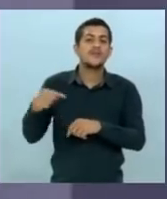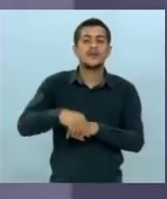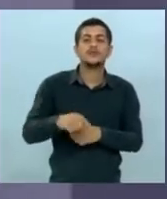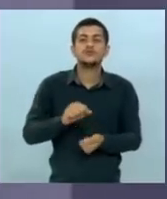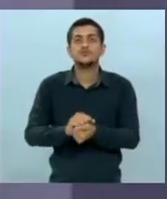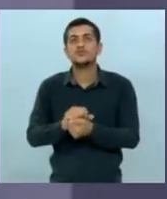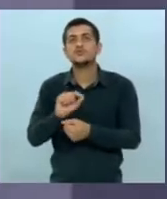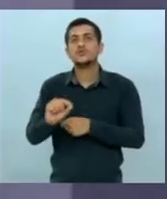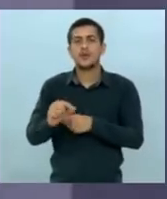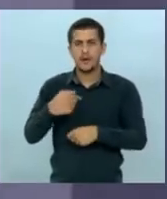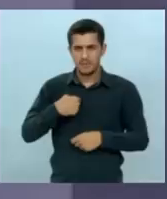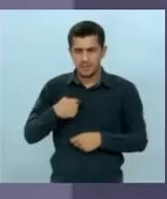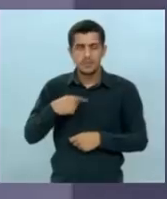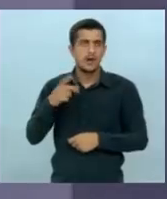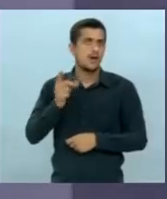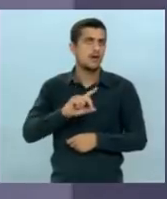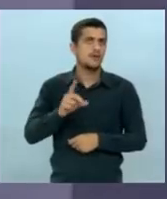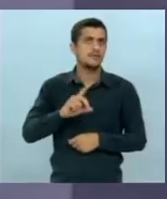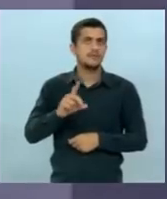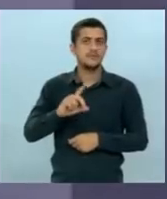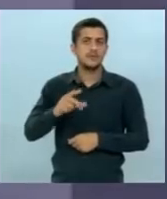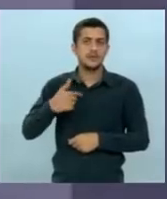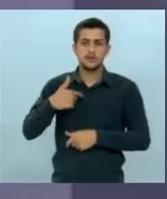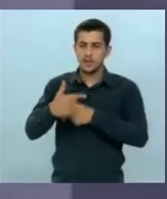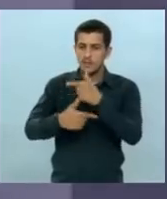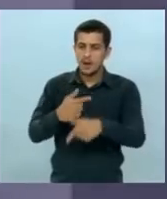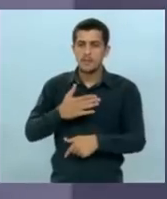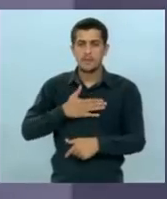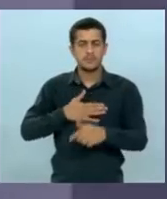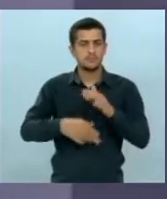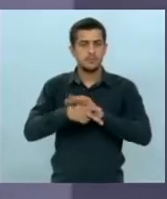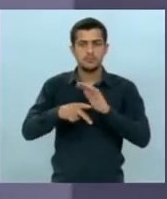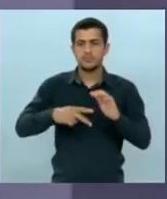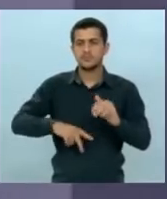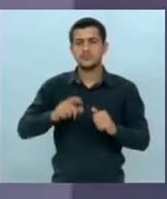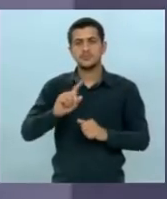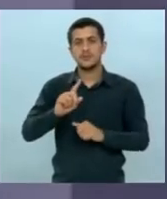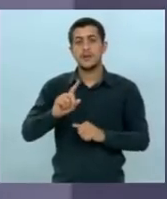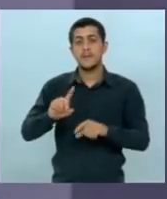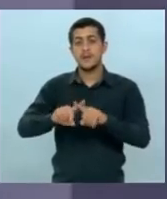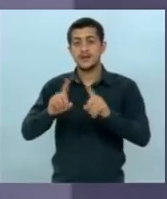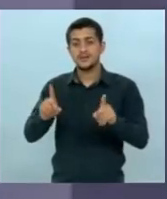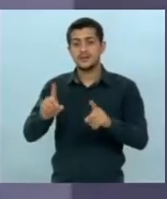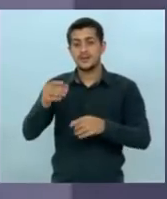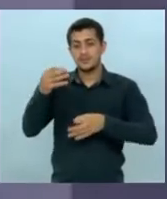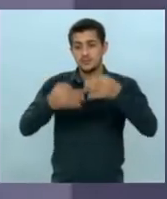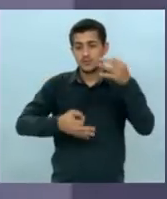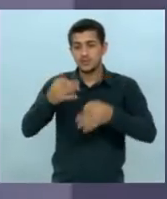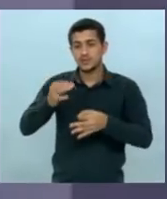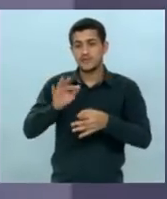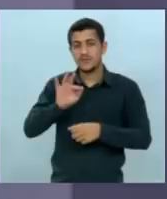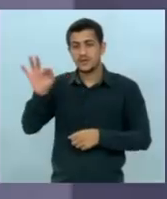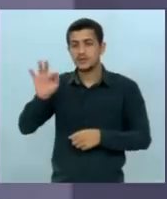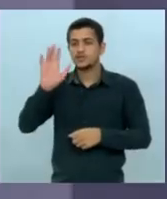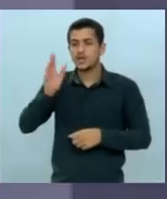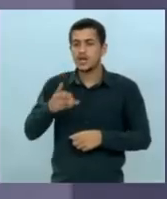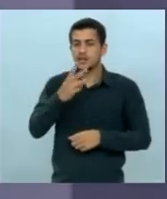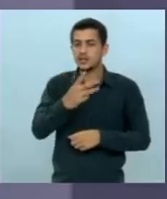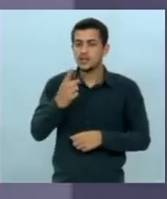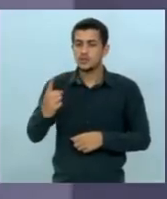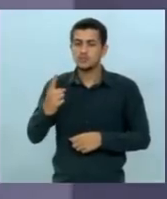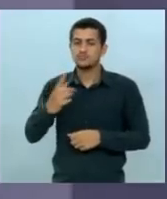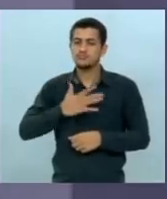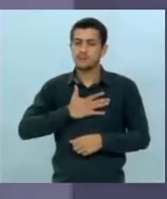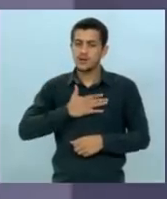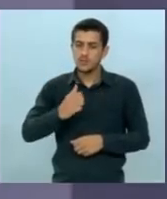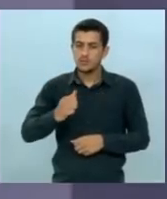servir a mim não foi e é evidente que a Polícia Federal já deu o resultado 31 de agosto deste ano